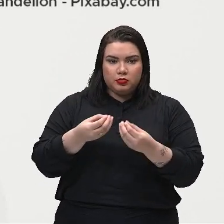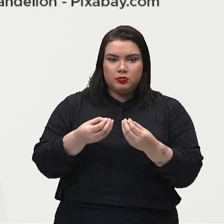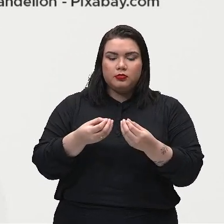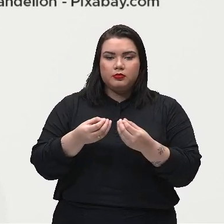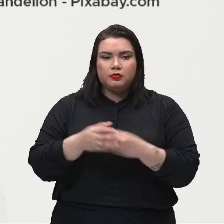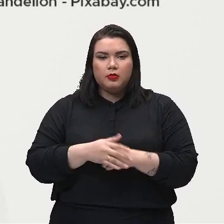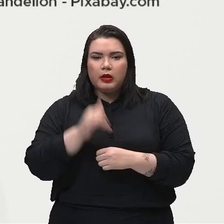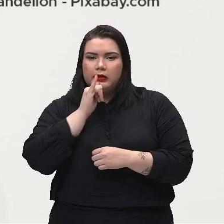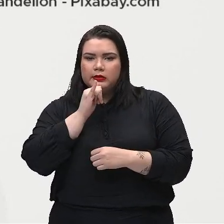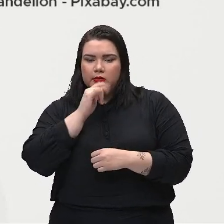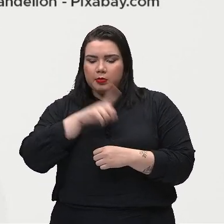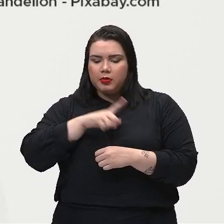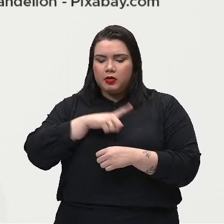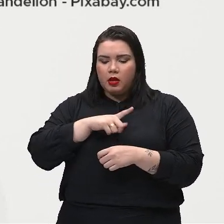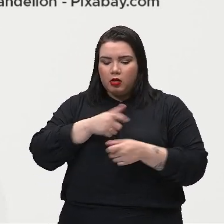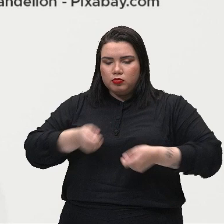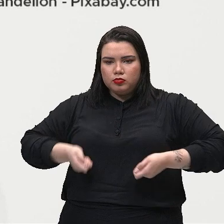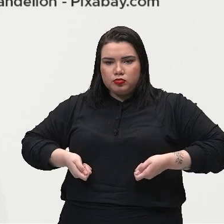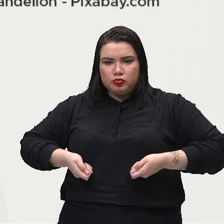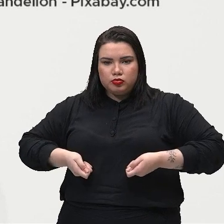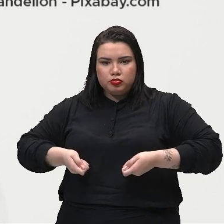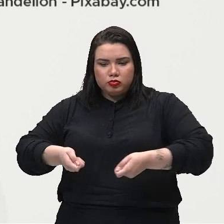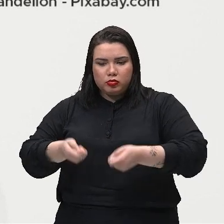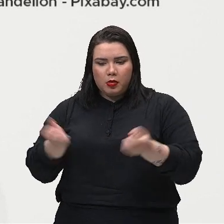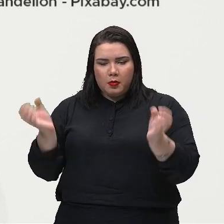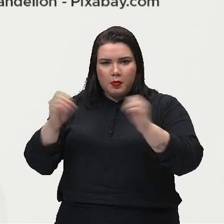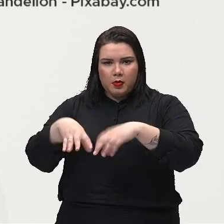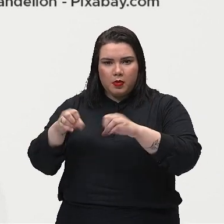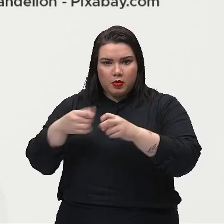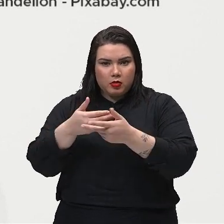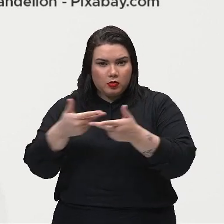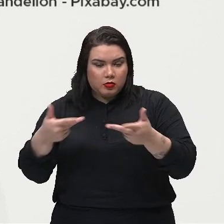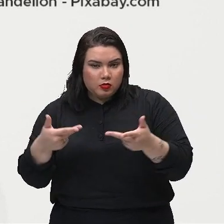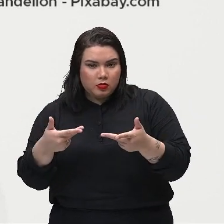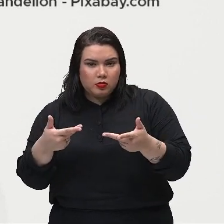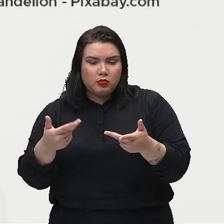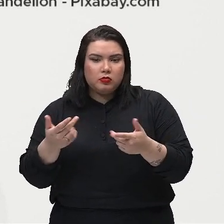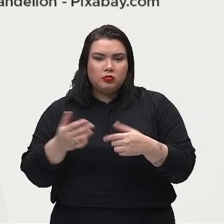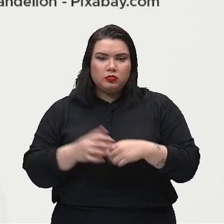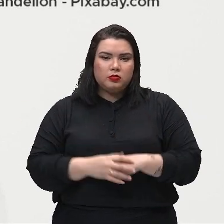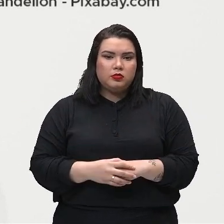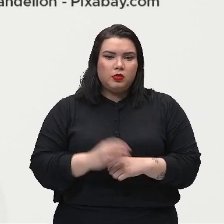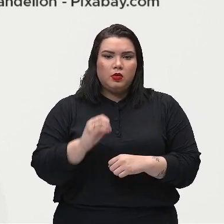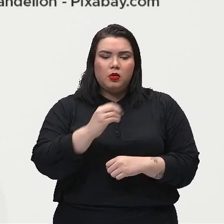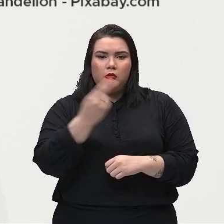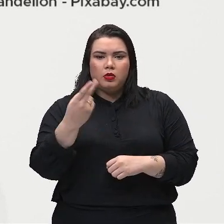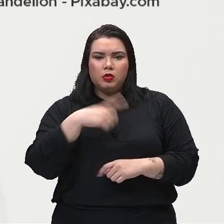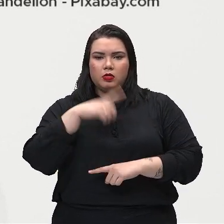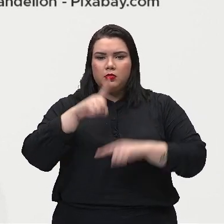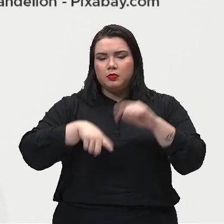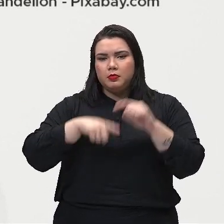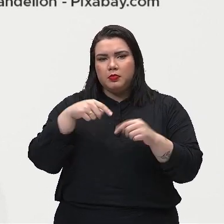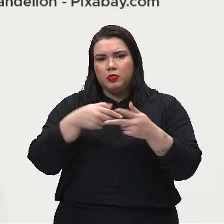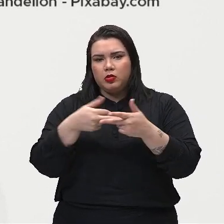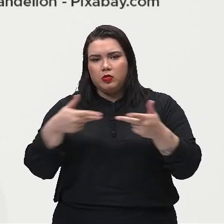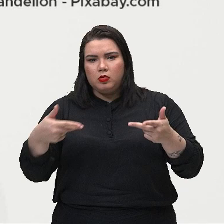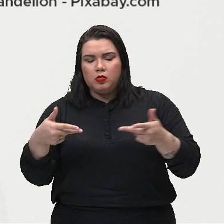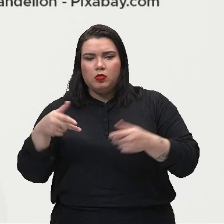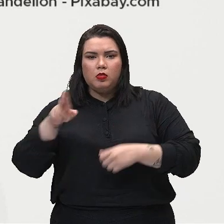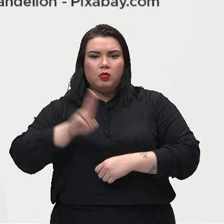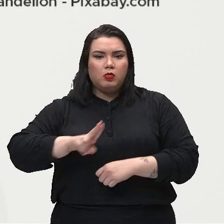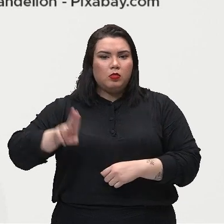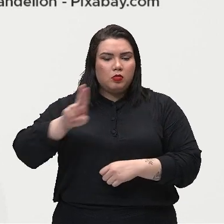carrinho de mão, né? Você tem aí esses instrumentos utilizados